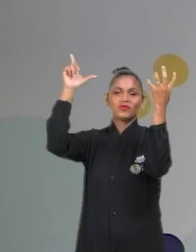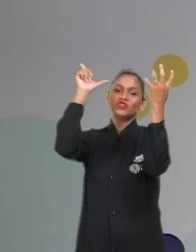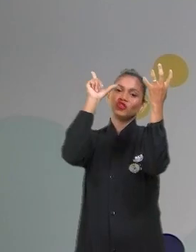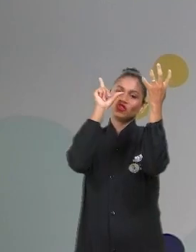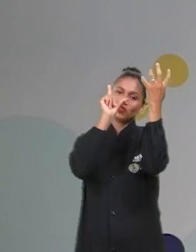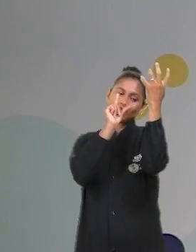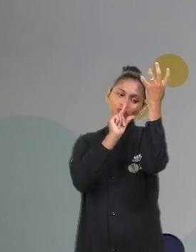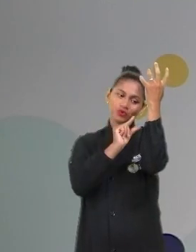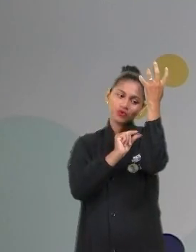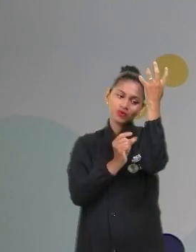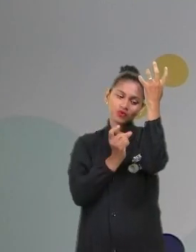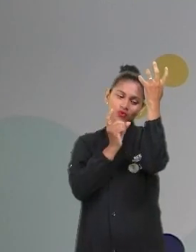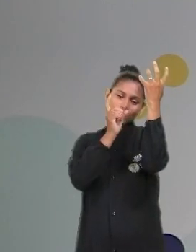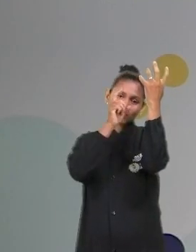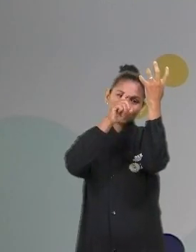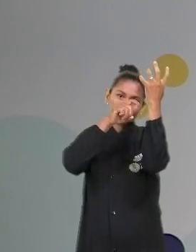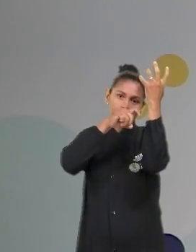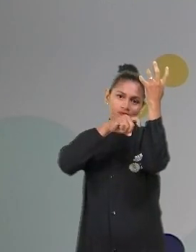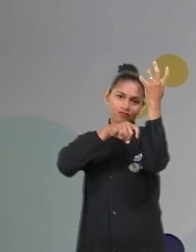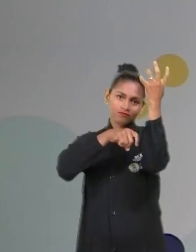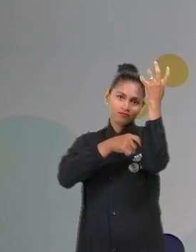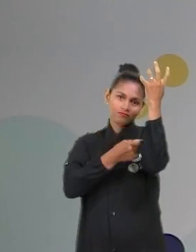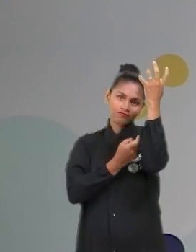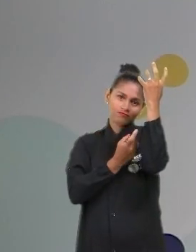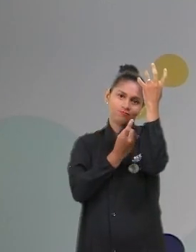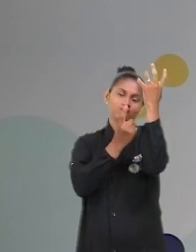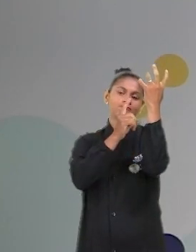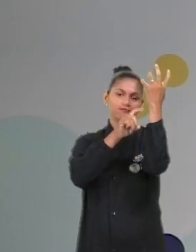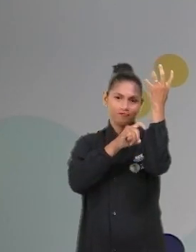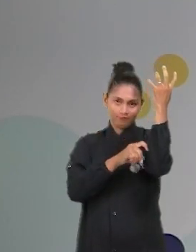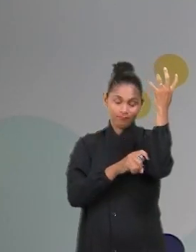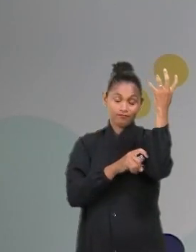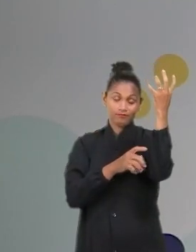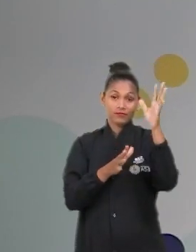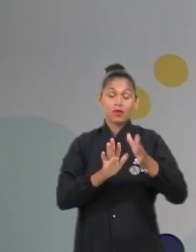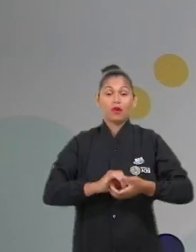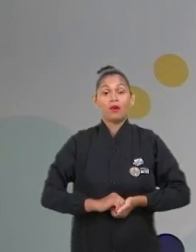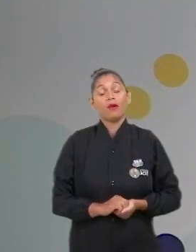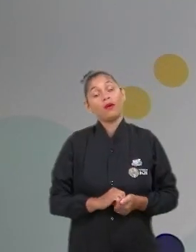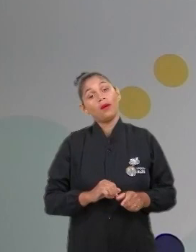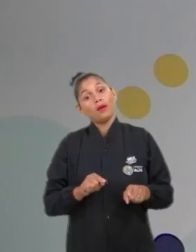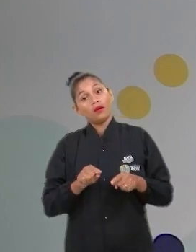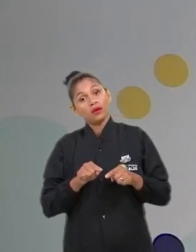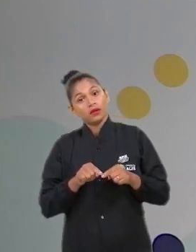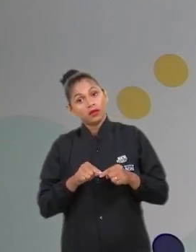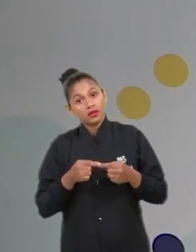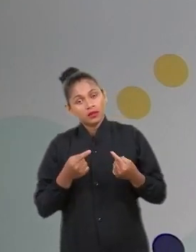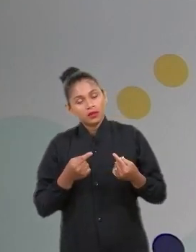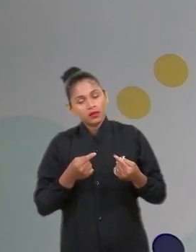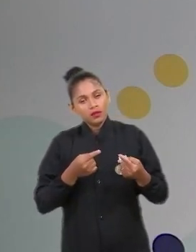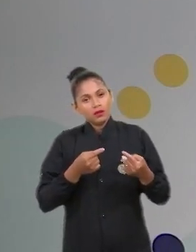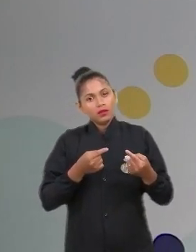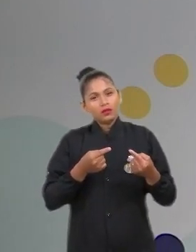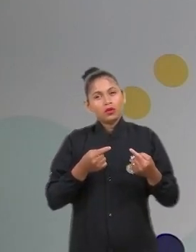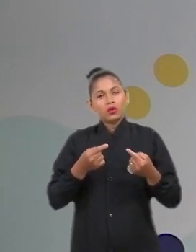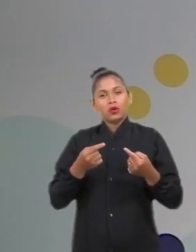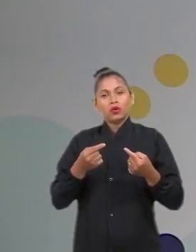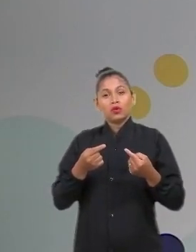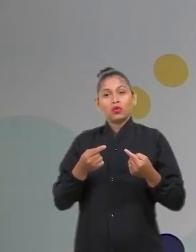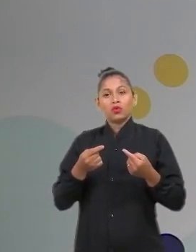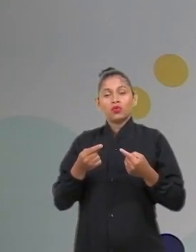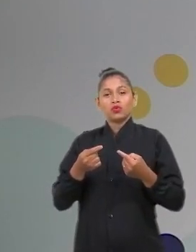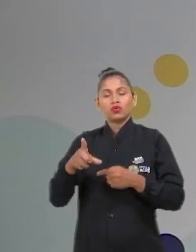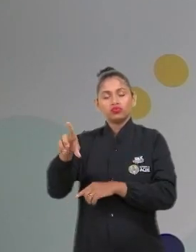Diminui drasticamente. Porém, durante todo o dia, a planta